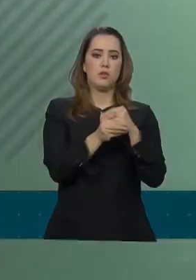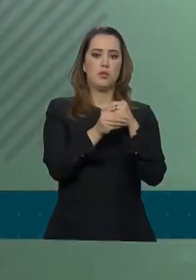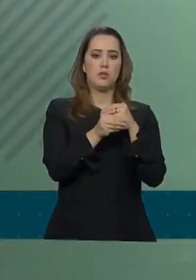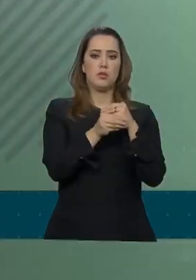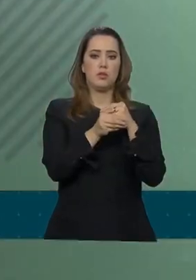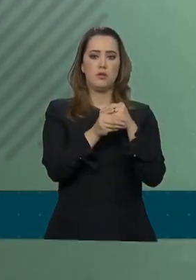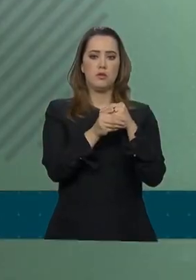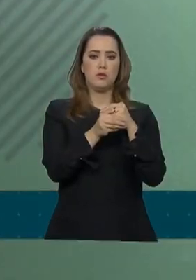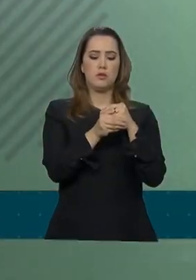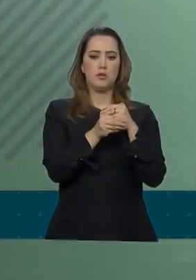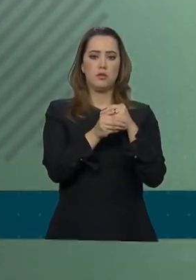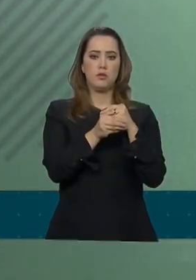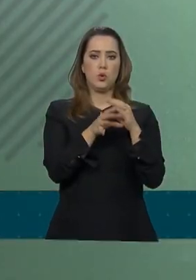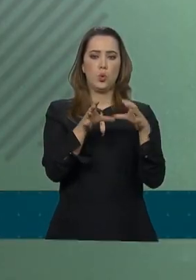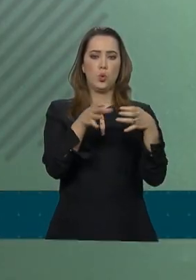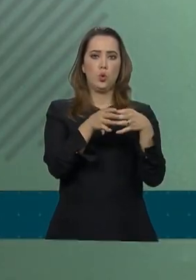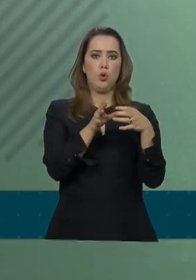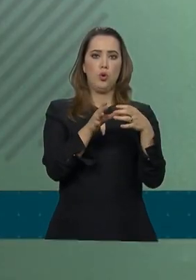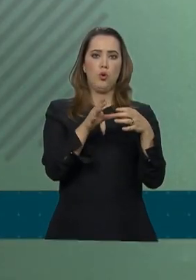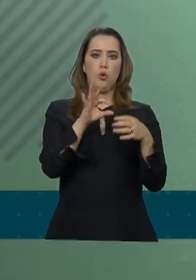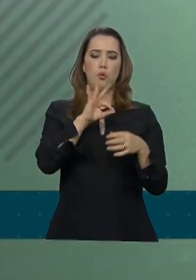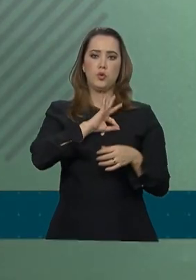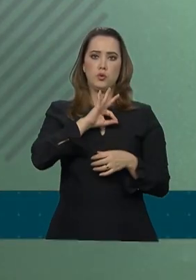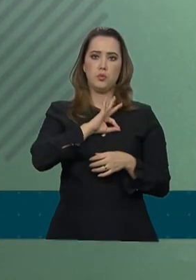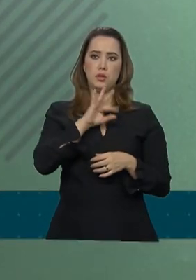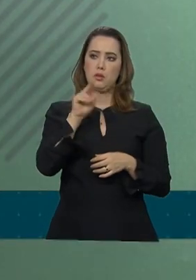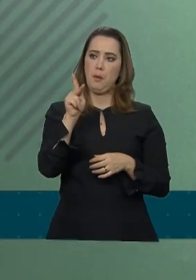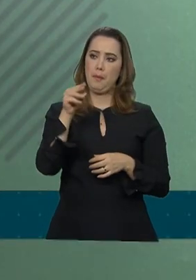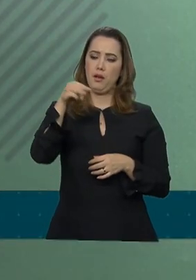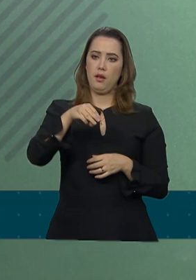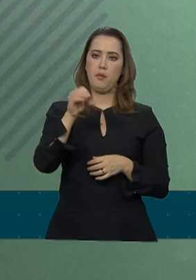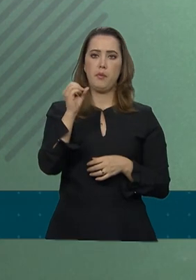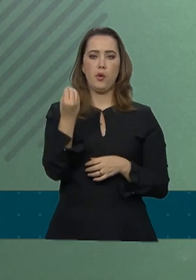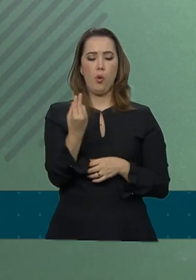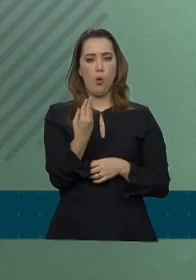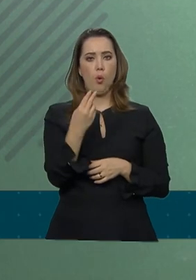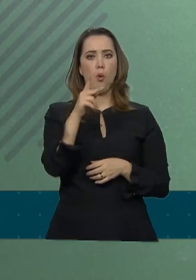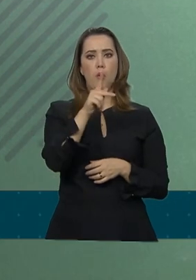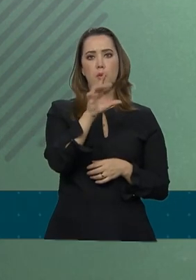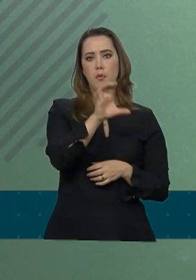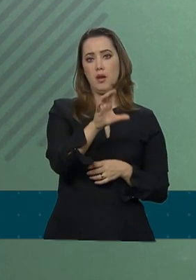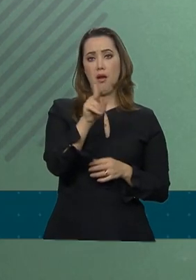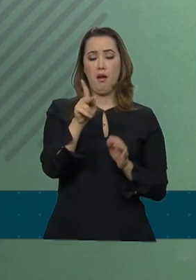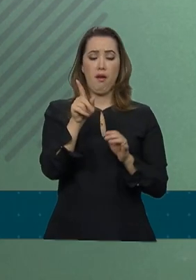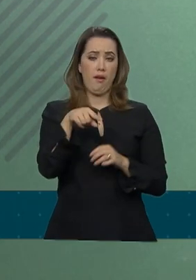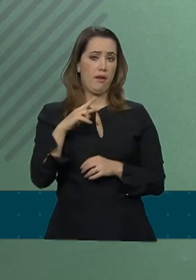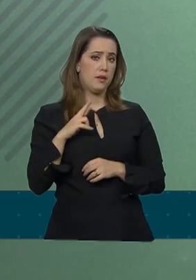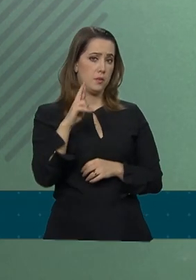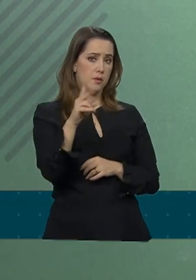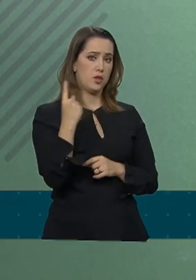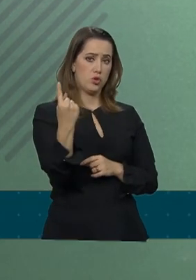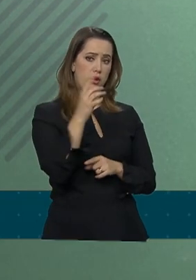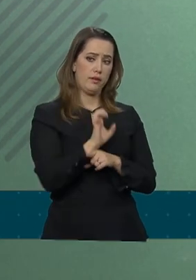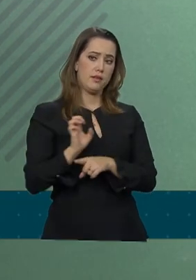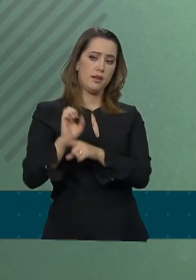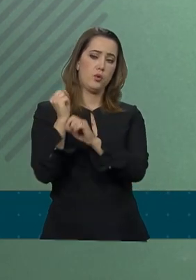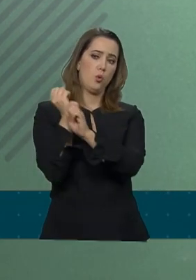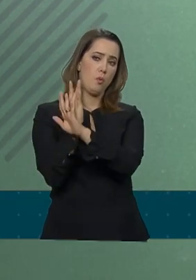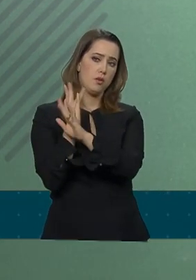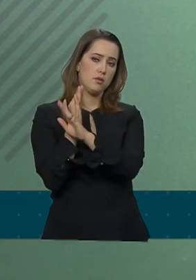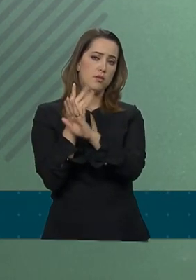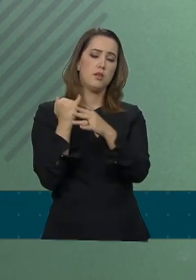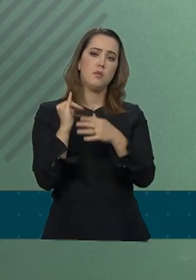militares e policiais civis estão na alçada, na redoma dos estados e, eventualmente, de municípios,